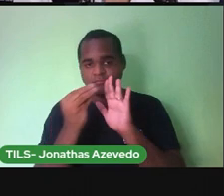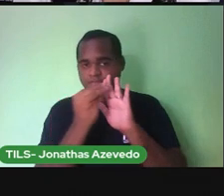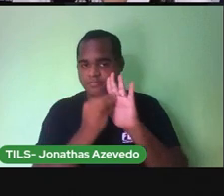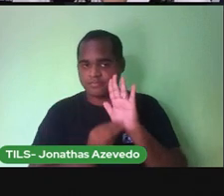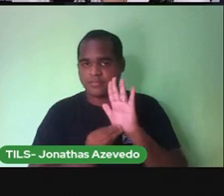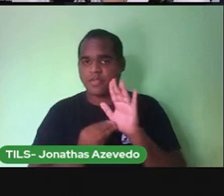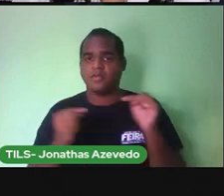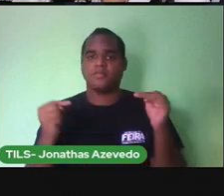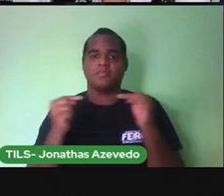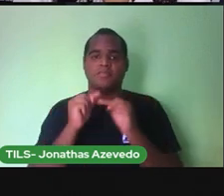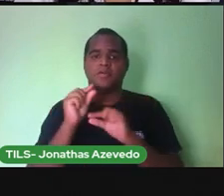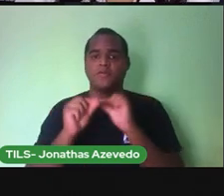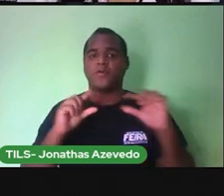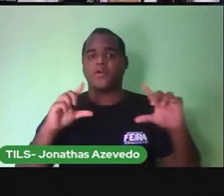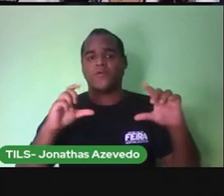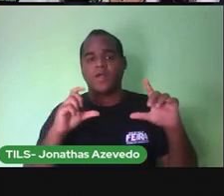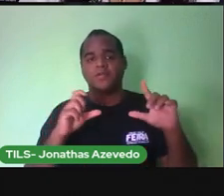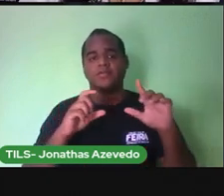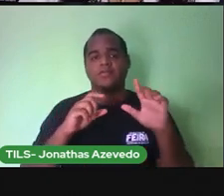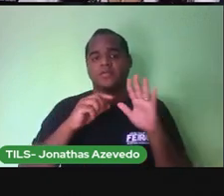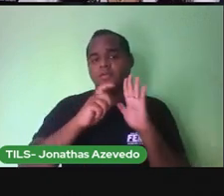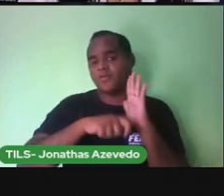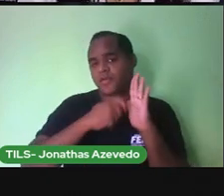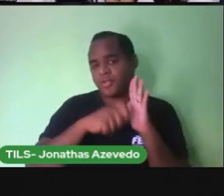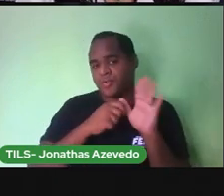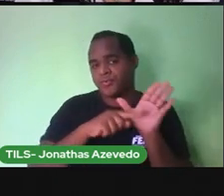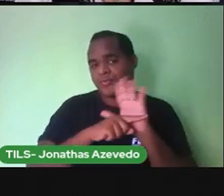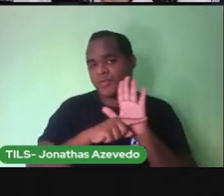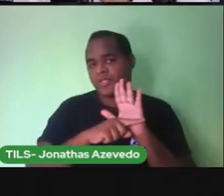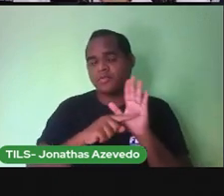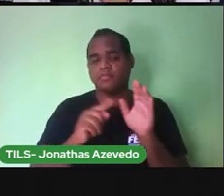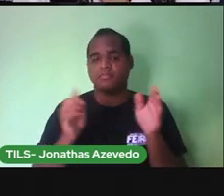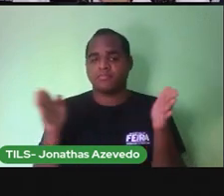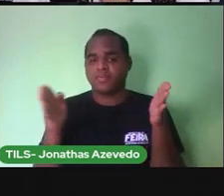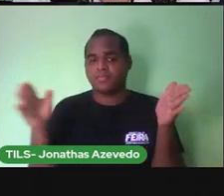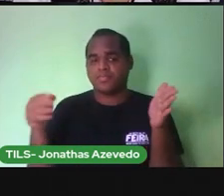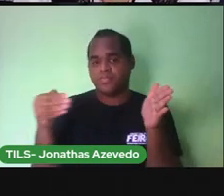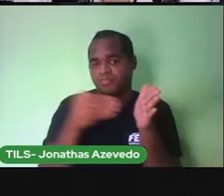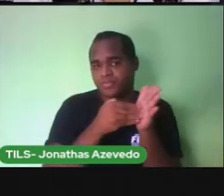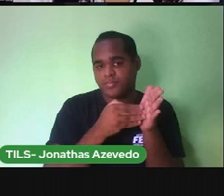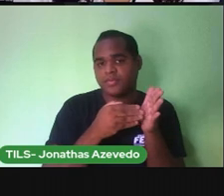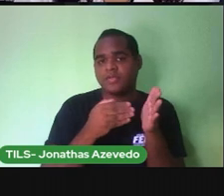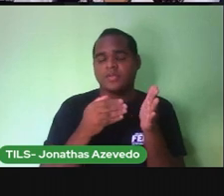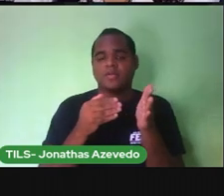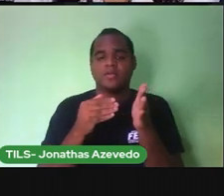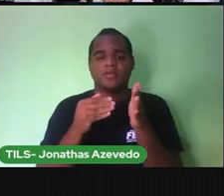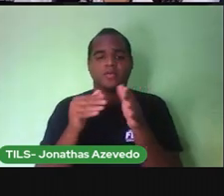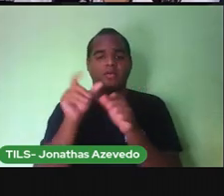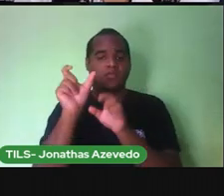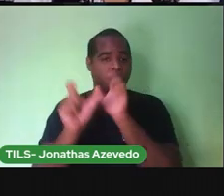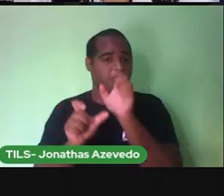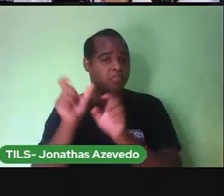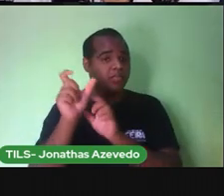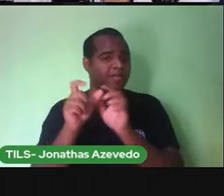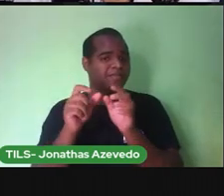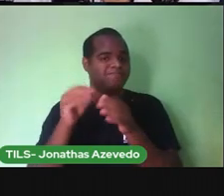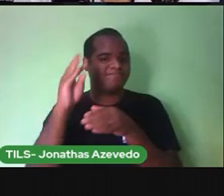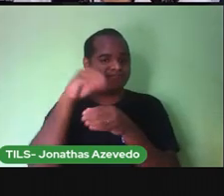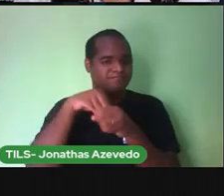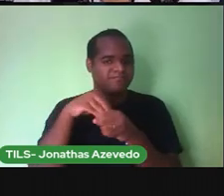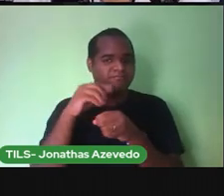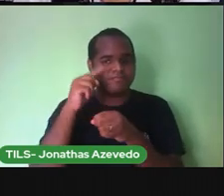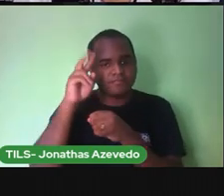através de fotos, de vídeos, linhas do tempo, objetos guardados como